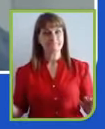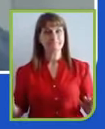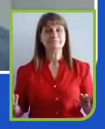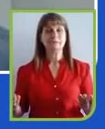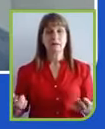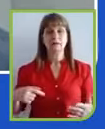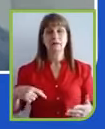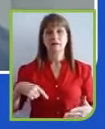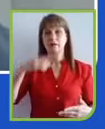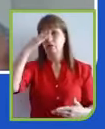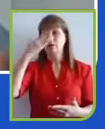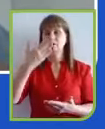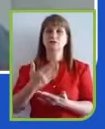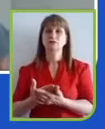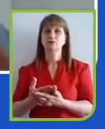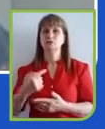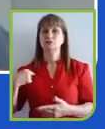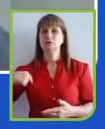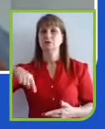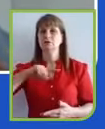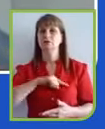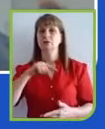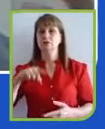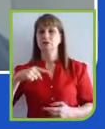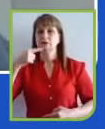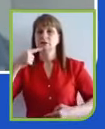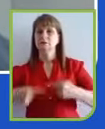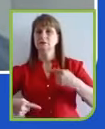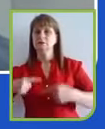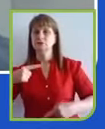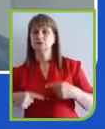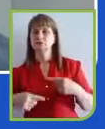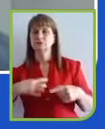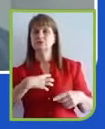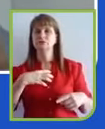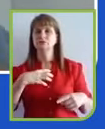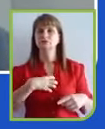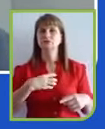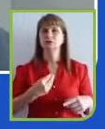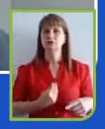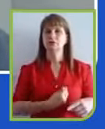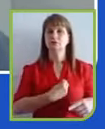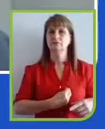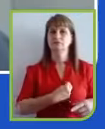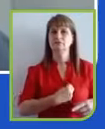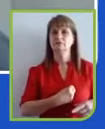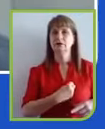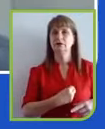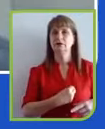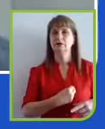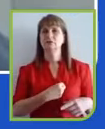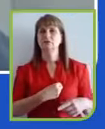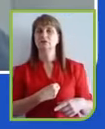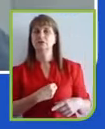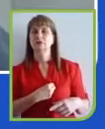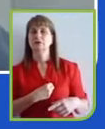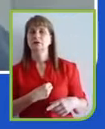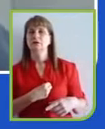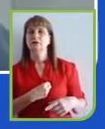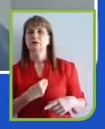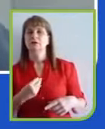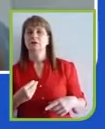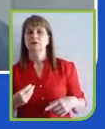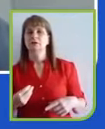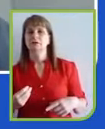discussão todos, de alguma forma, vivendo esse isolamento social como pessoas físicas. E